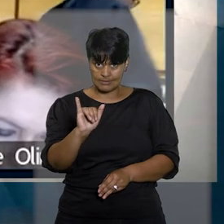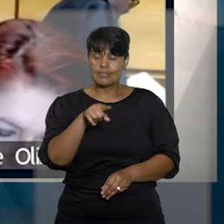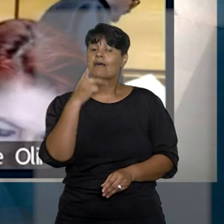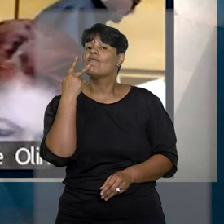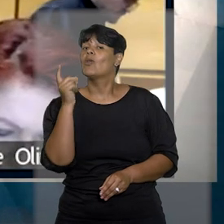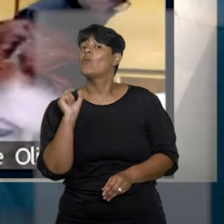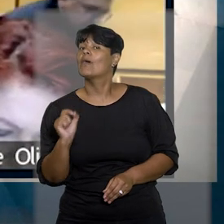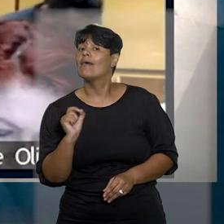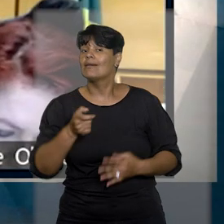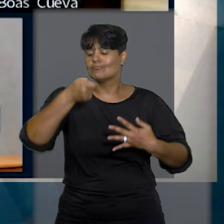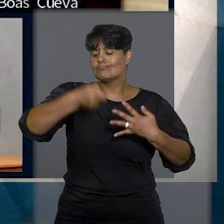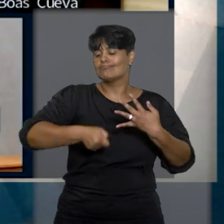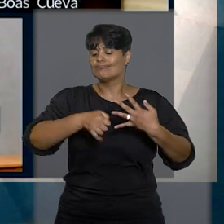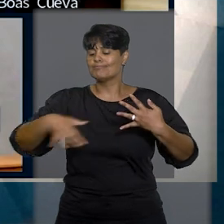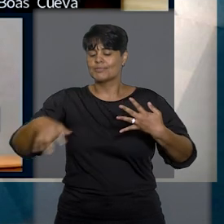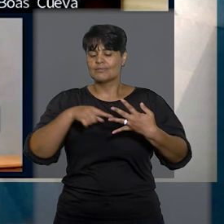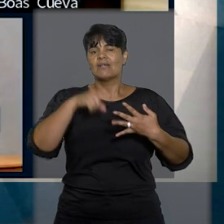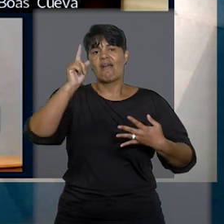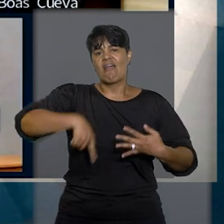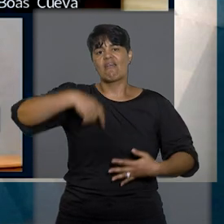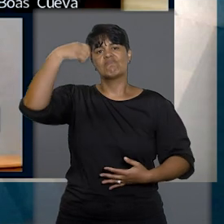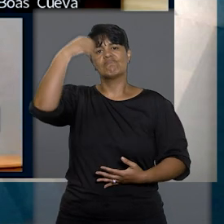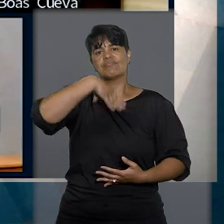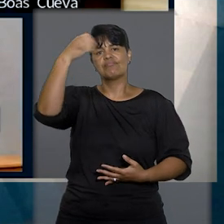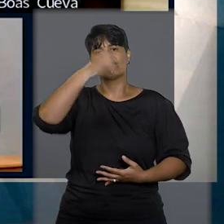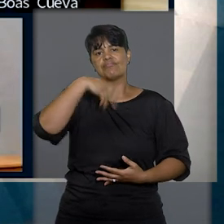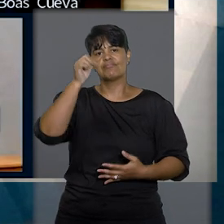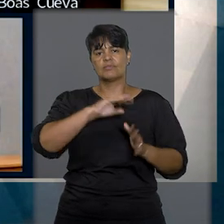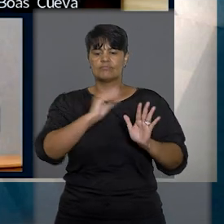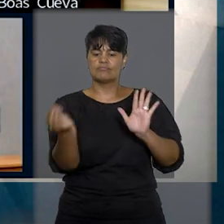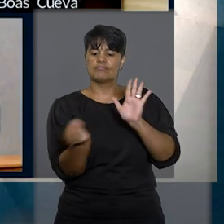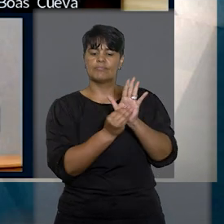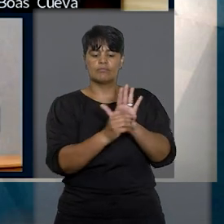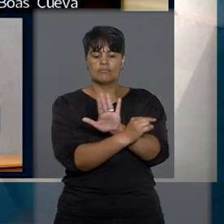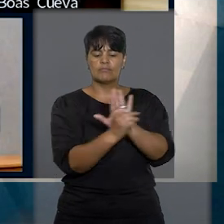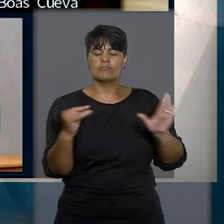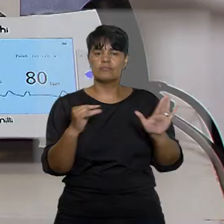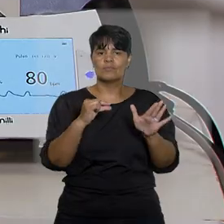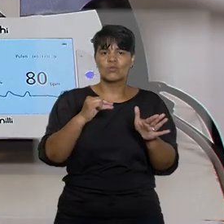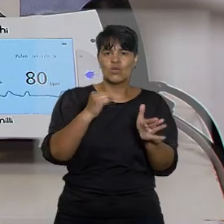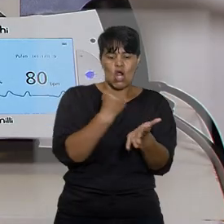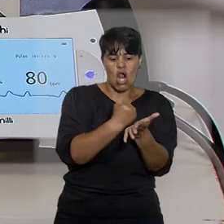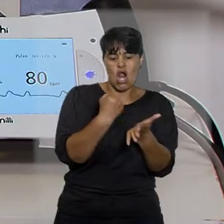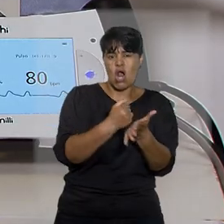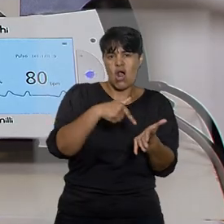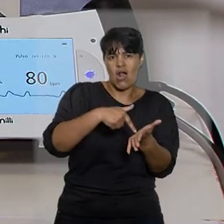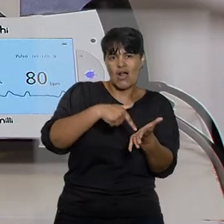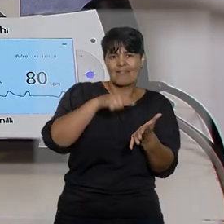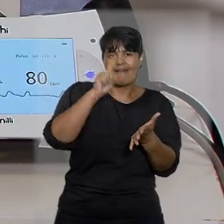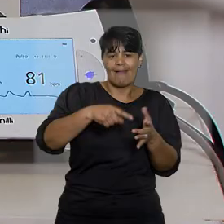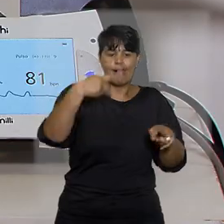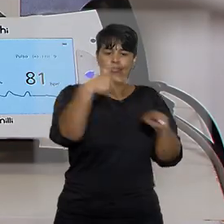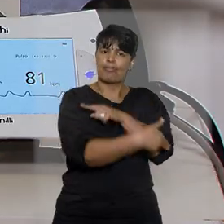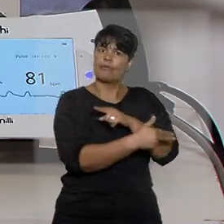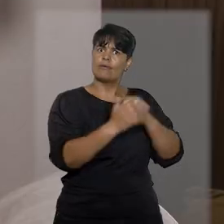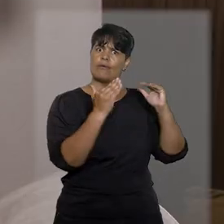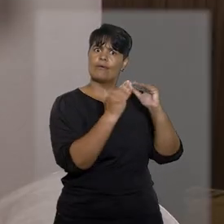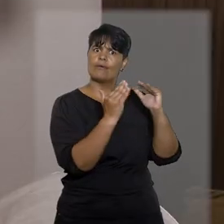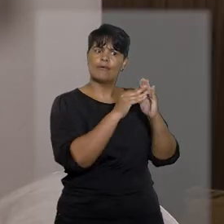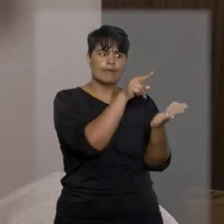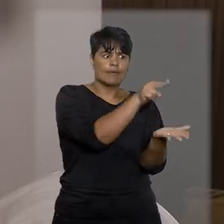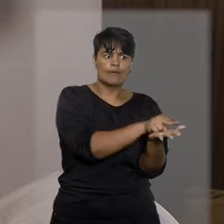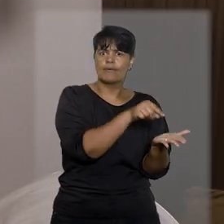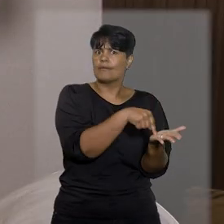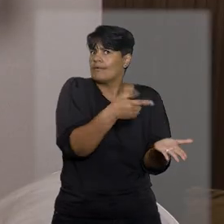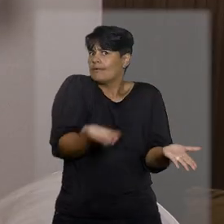que a jurisprudência do STJ considera abusiva a cláusula contratual que vê do home care como alternativa à